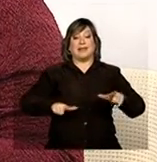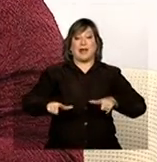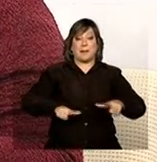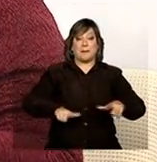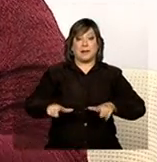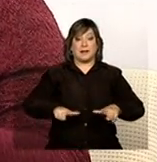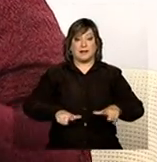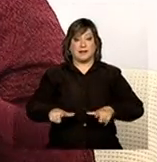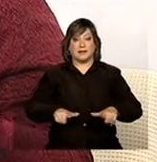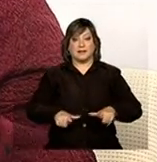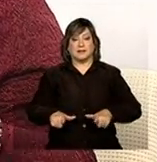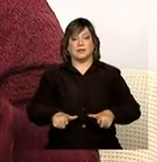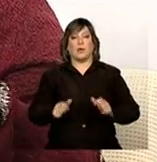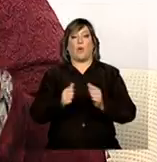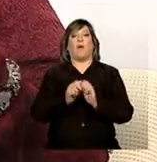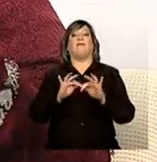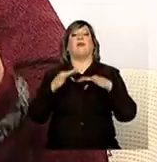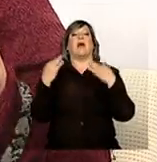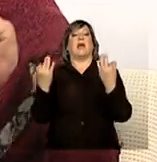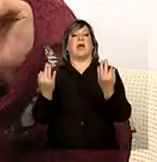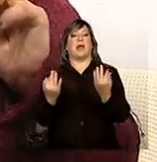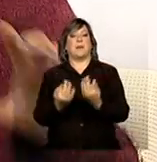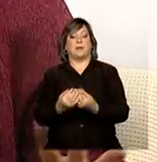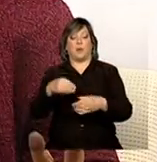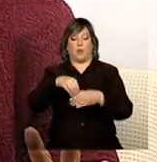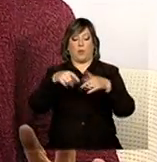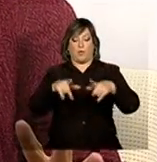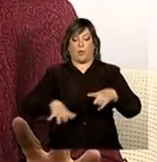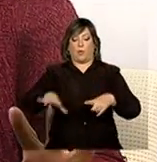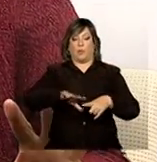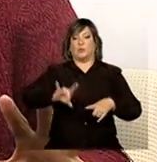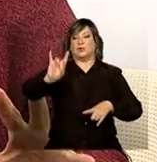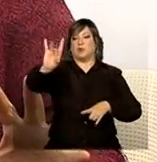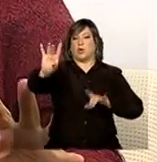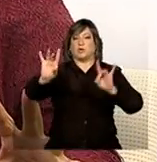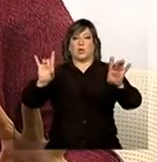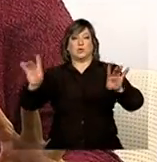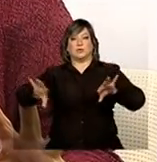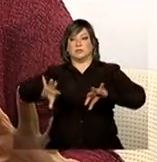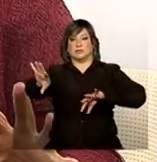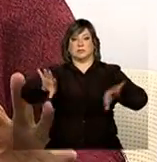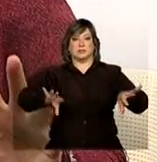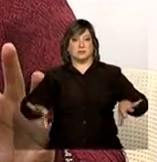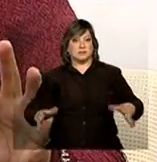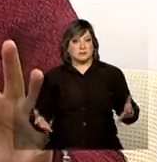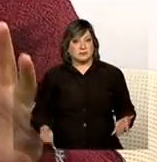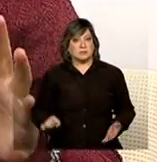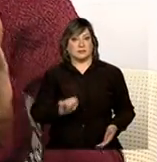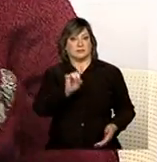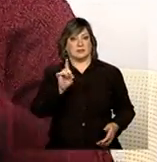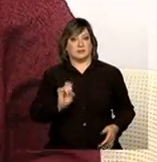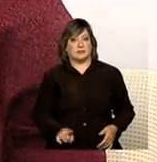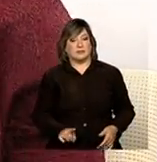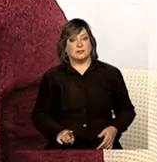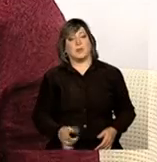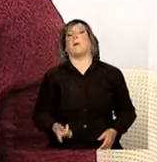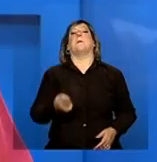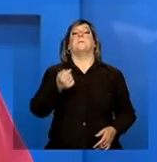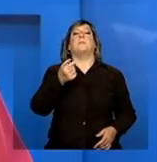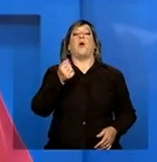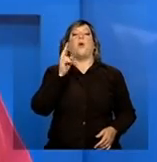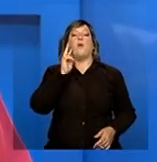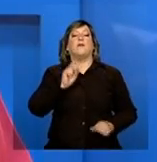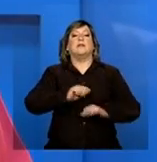com famílias em territórios isolados, territórios pouco visíveis